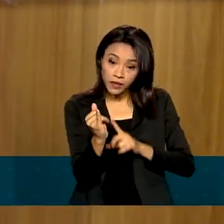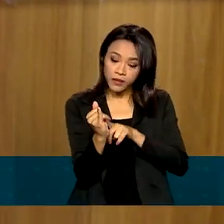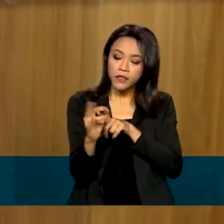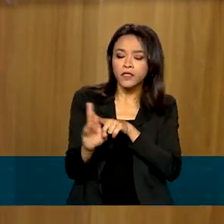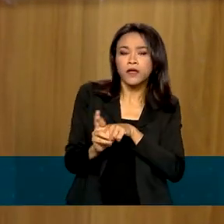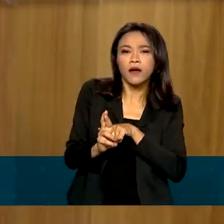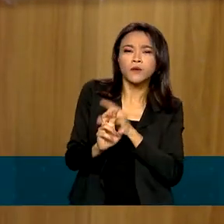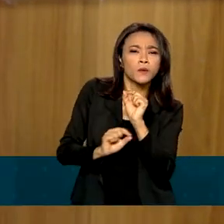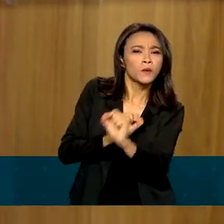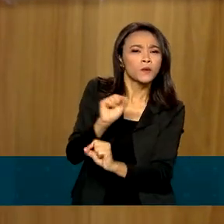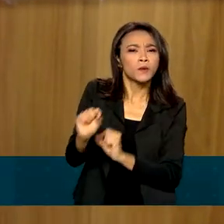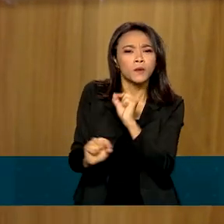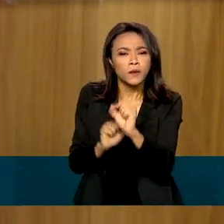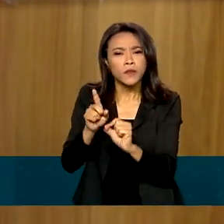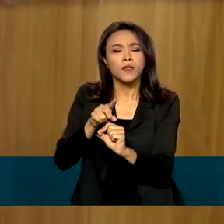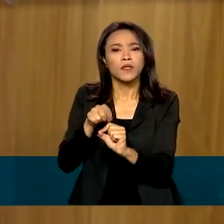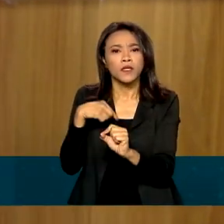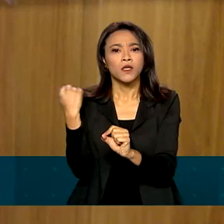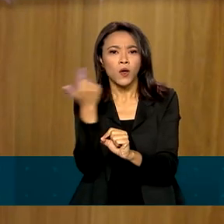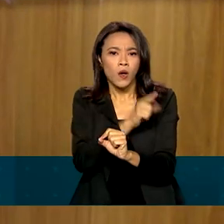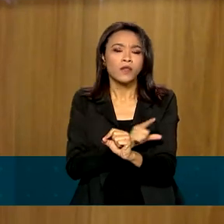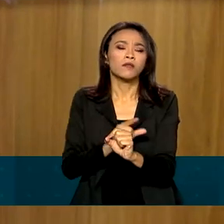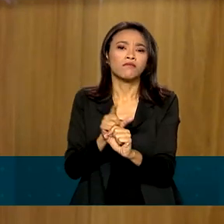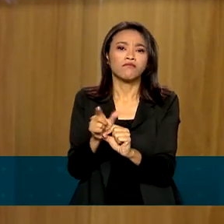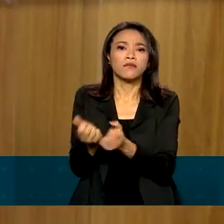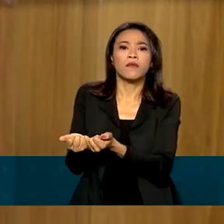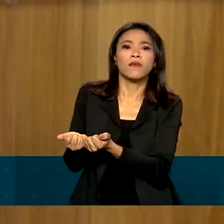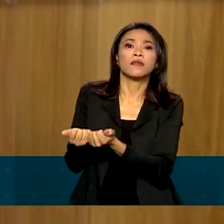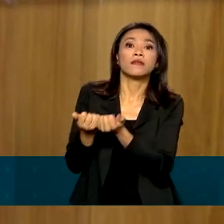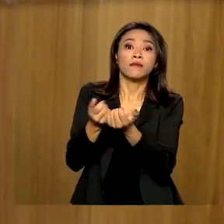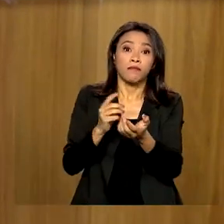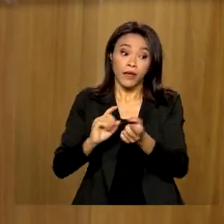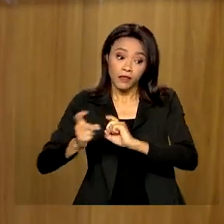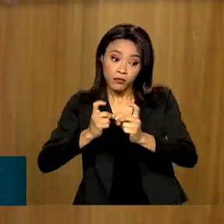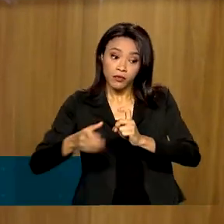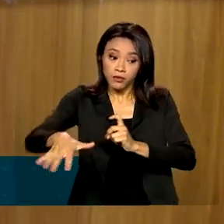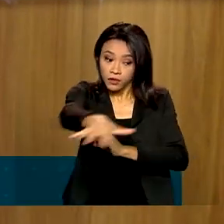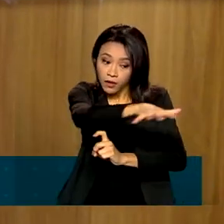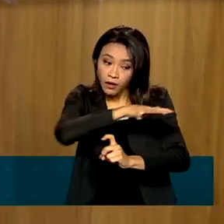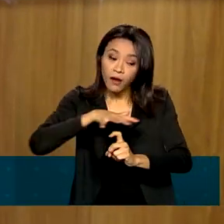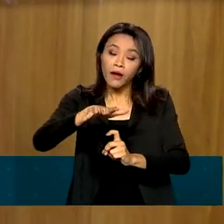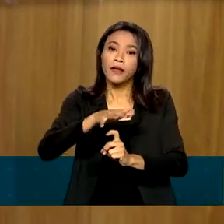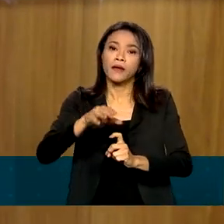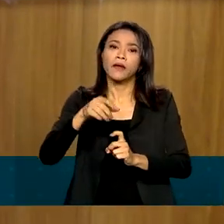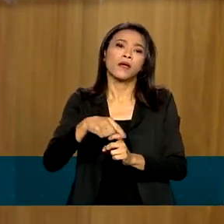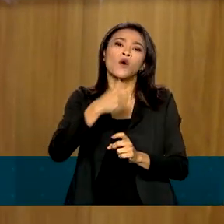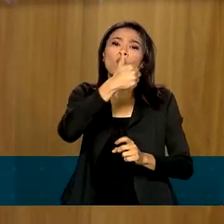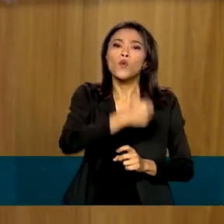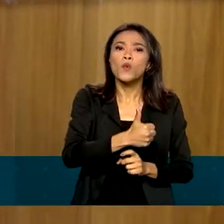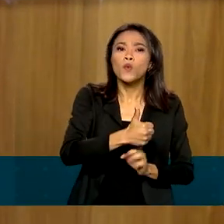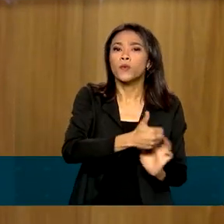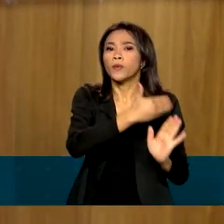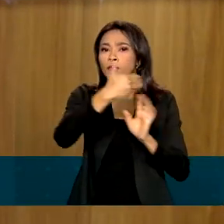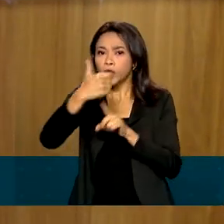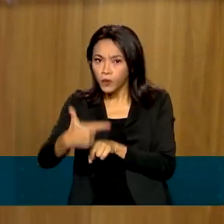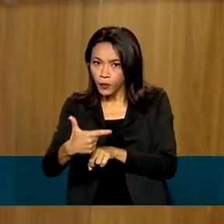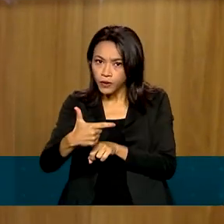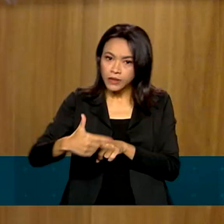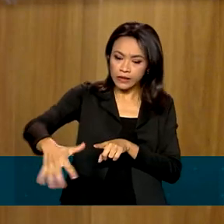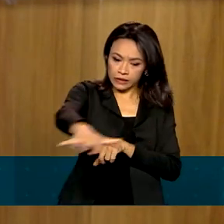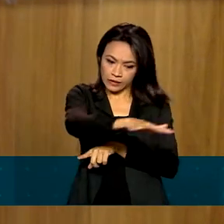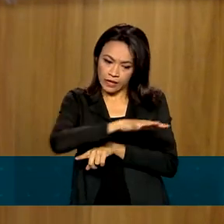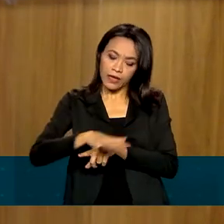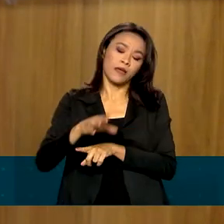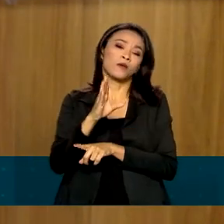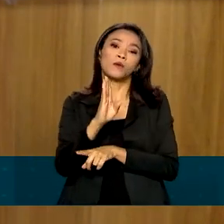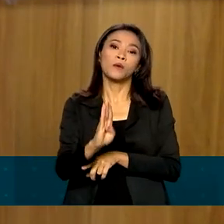que a gente fizesse a concessão de direito real de uso das etapas 1 e 2 do Baixio, então isso já está em plantio, já tem